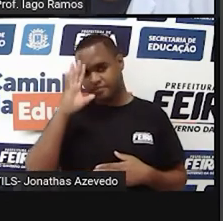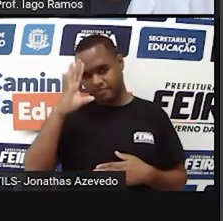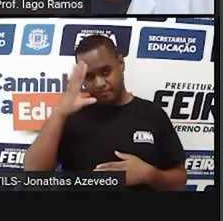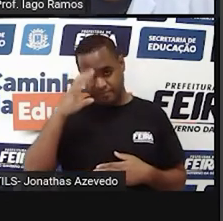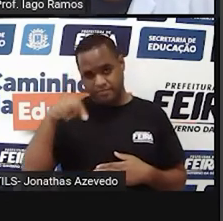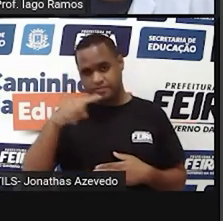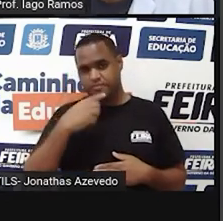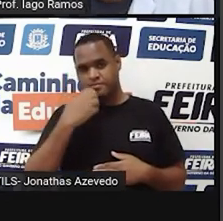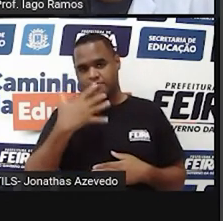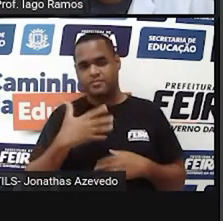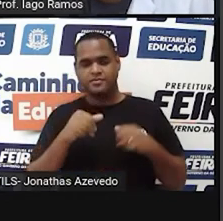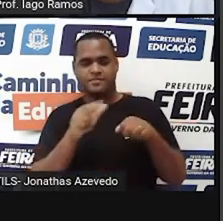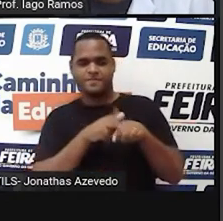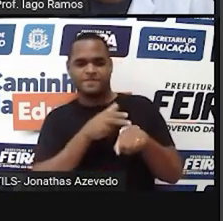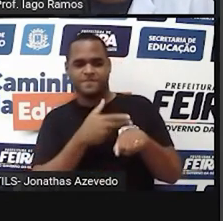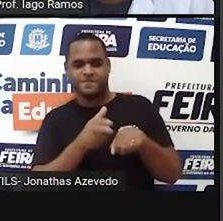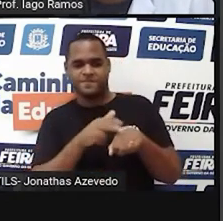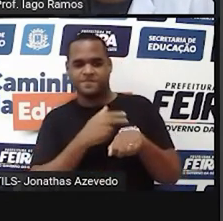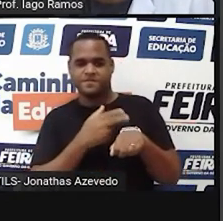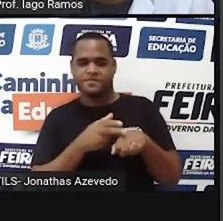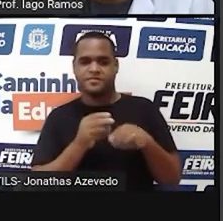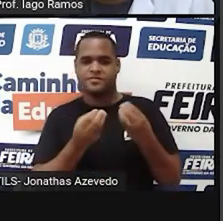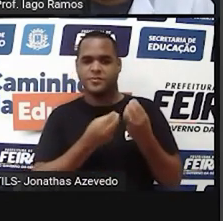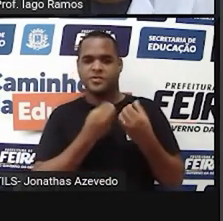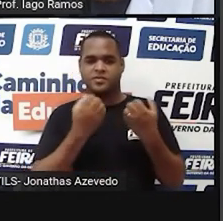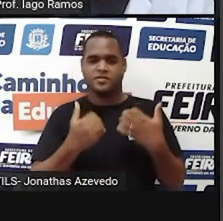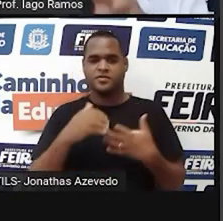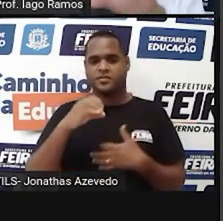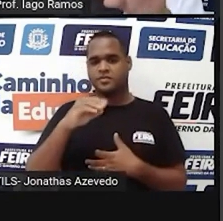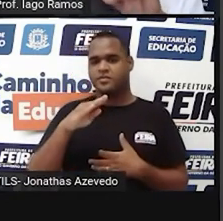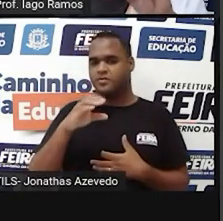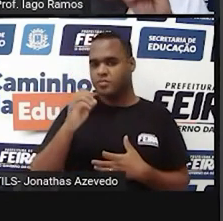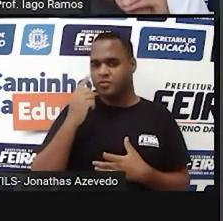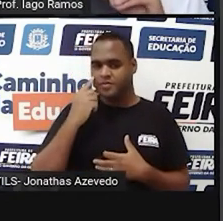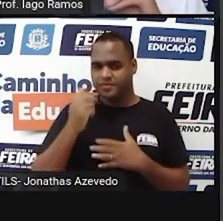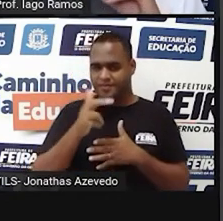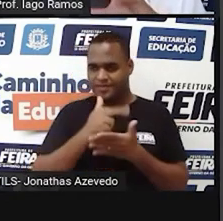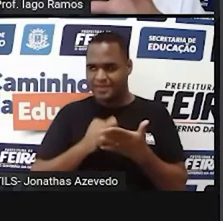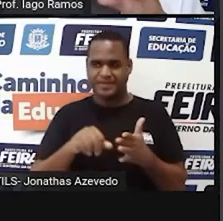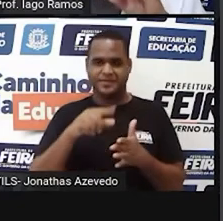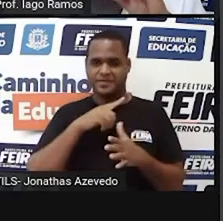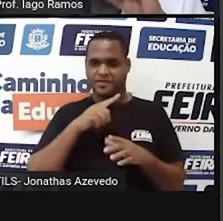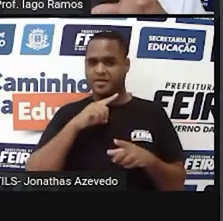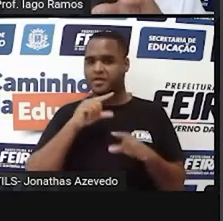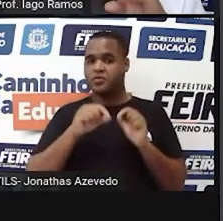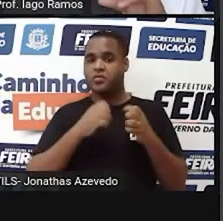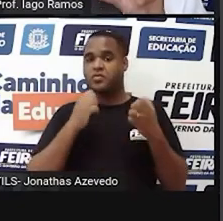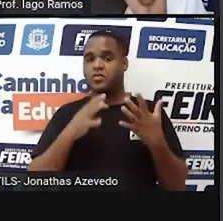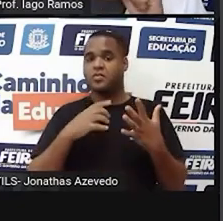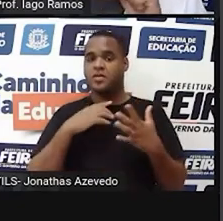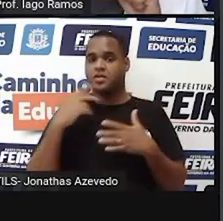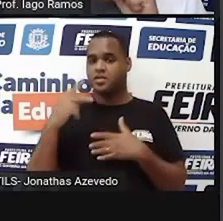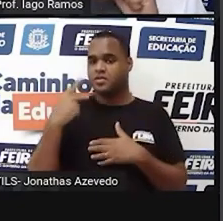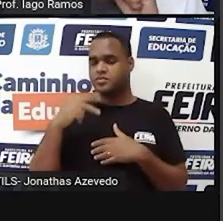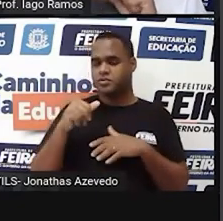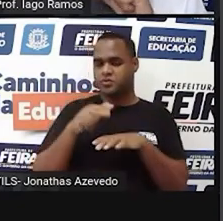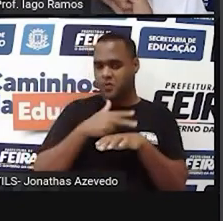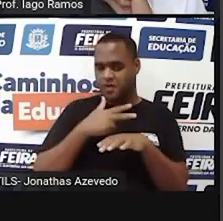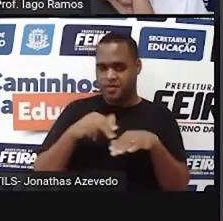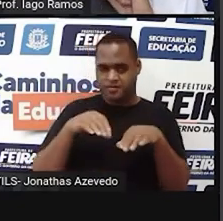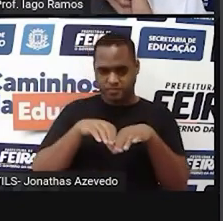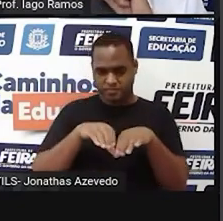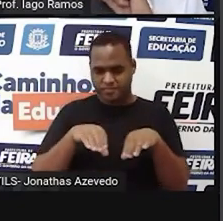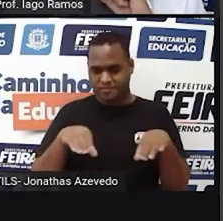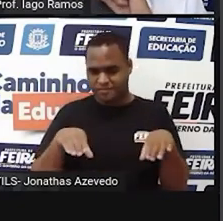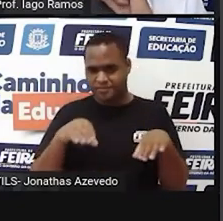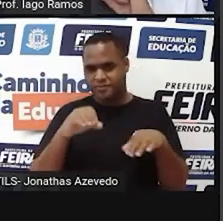o chocolate em formato de cubo. Então está ali um desenhozinho, como se fosse ali a barrinha de chocolate em formato